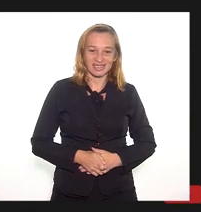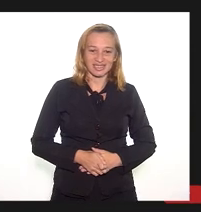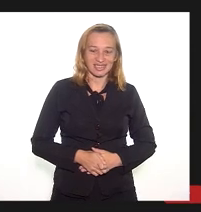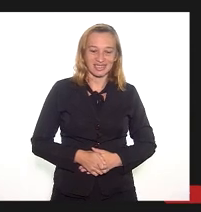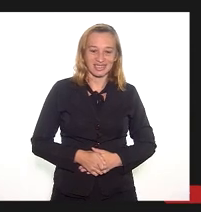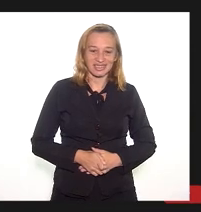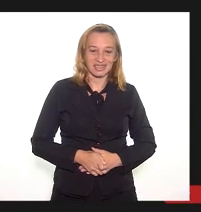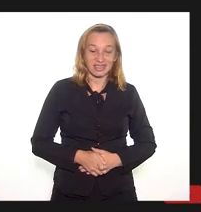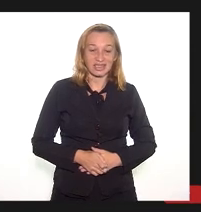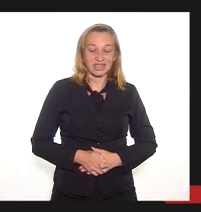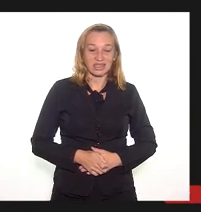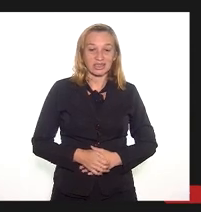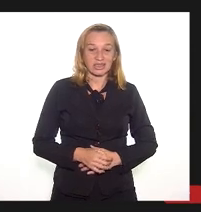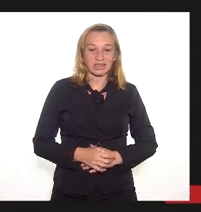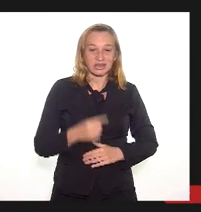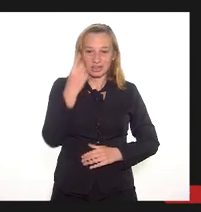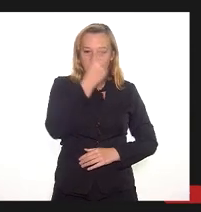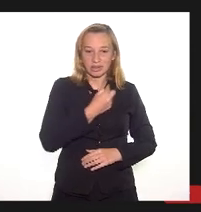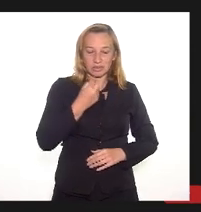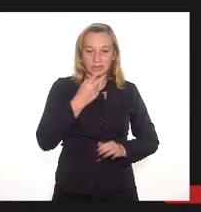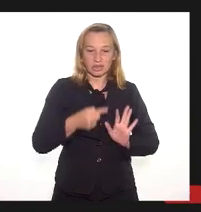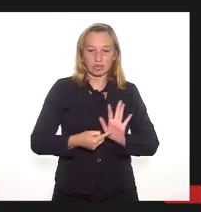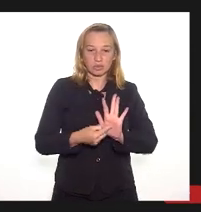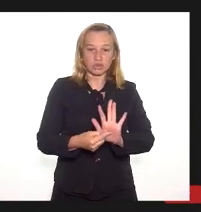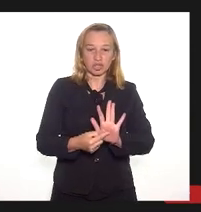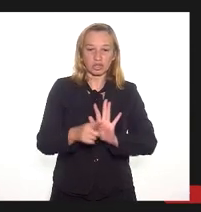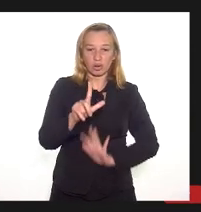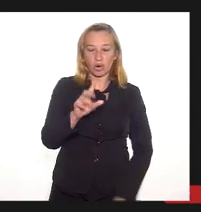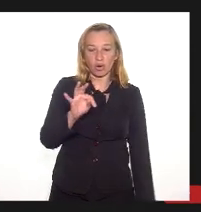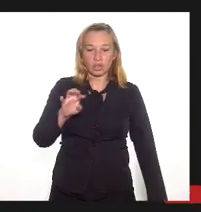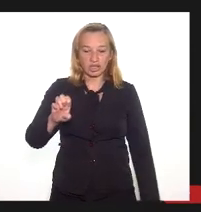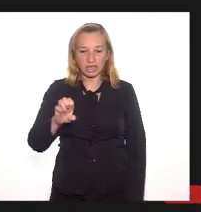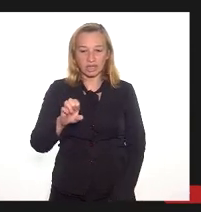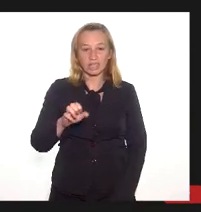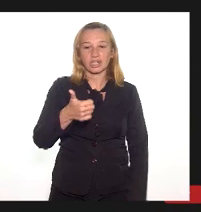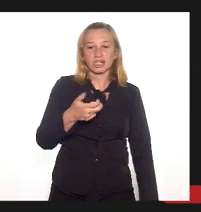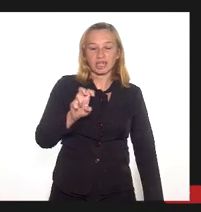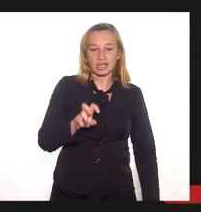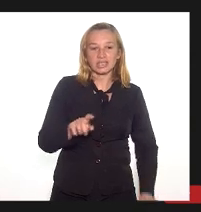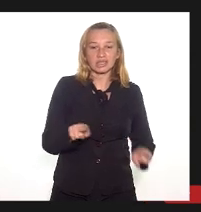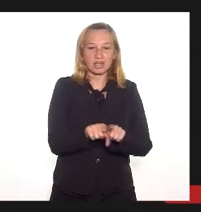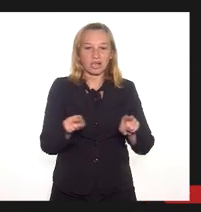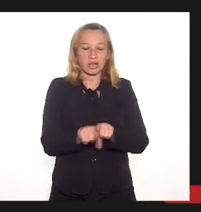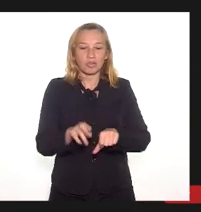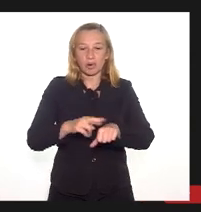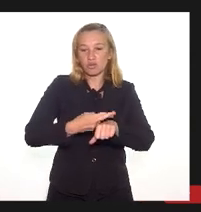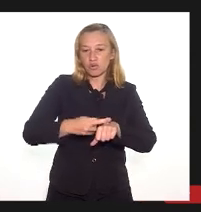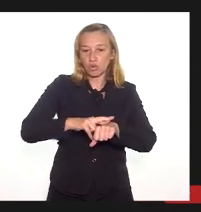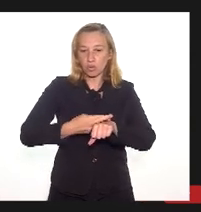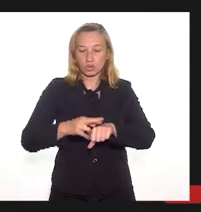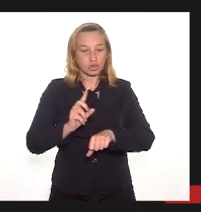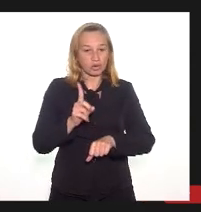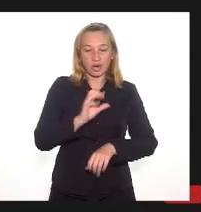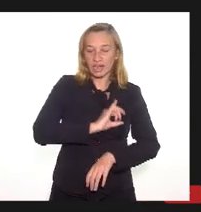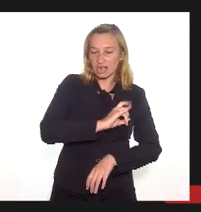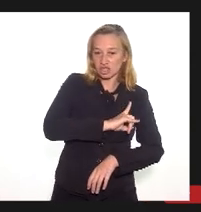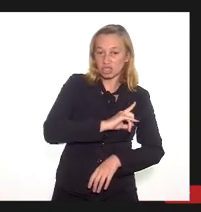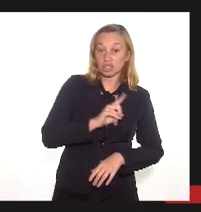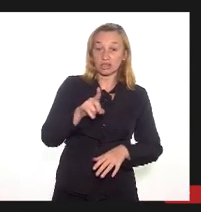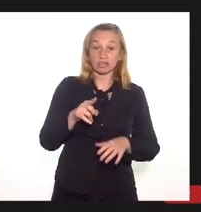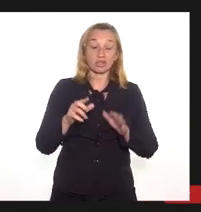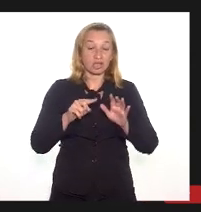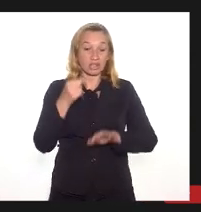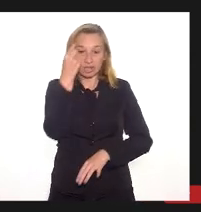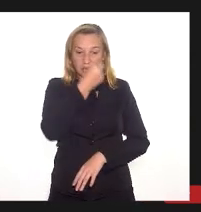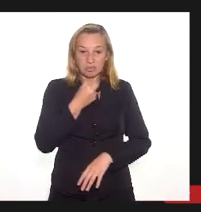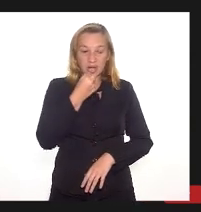E aí, uma imagem de inundação envolvendo o lote 15 e Belfor Roxo, não é nem Caxias com o Rio Iguaçu. Imagem dramática de